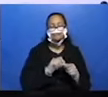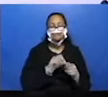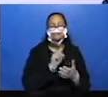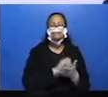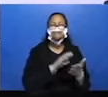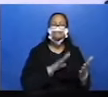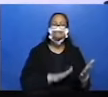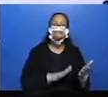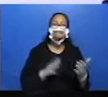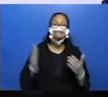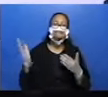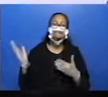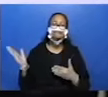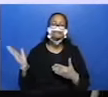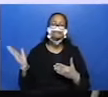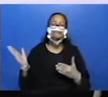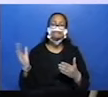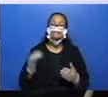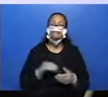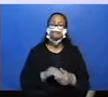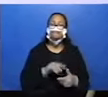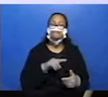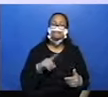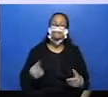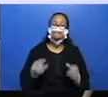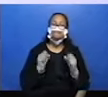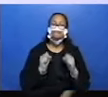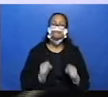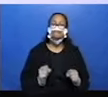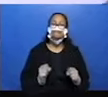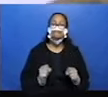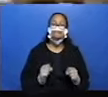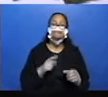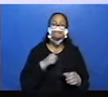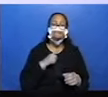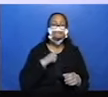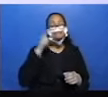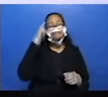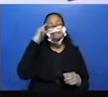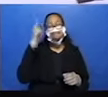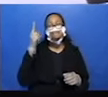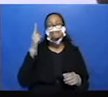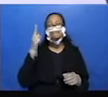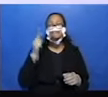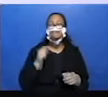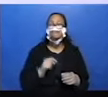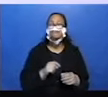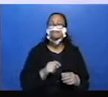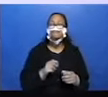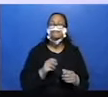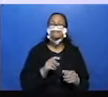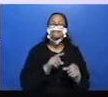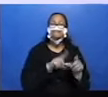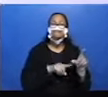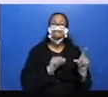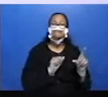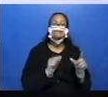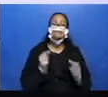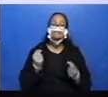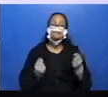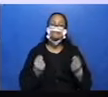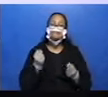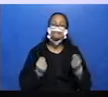Agora mesmo? Então, você pode estar tirando algumas ideias dali. Os automóveis rodavam nas ruas.